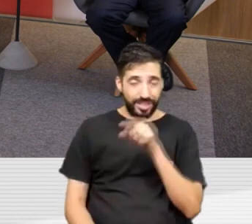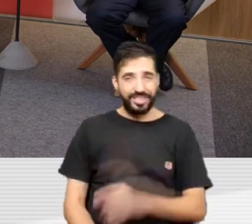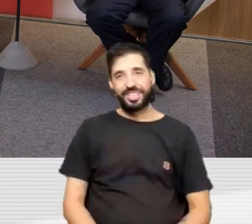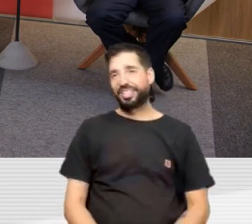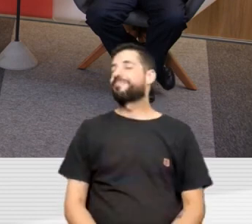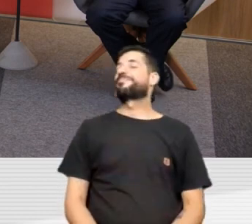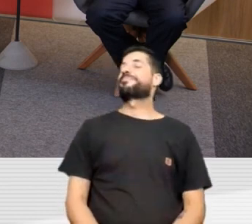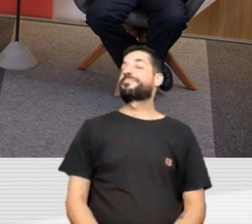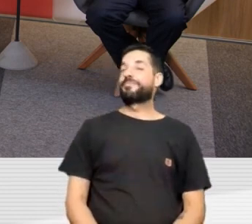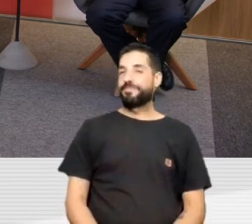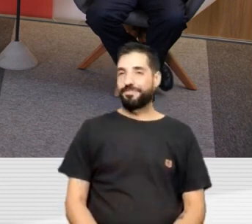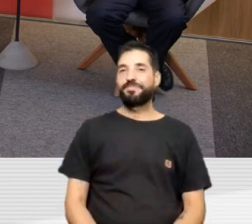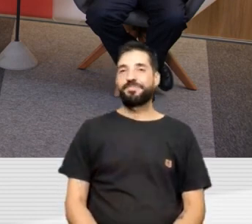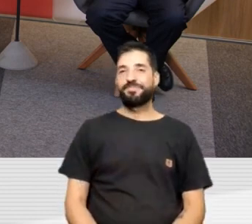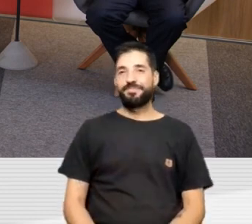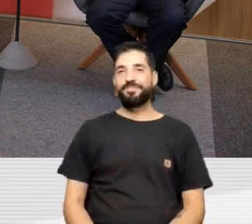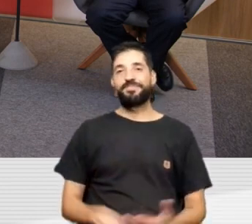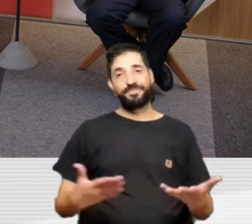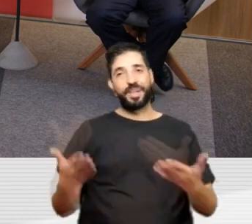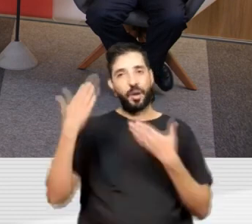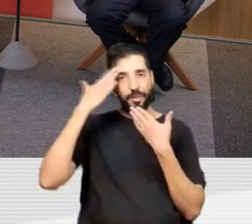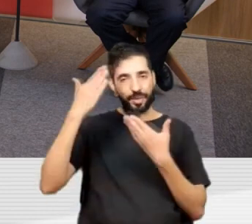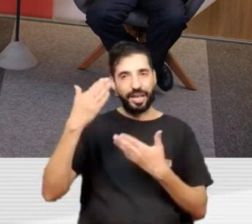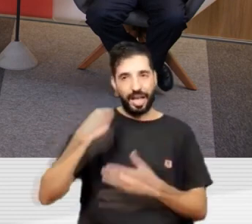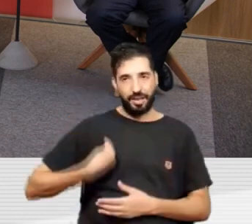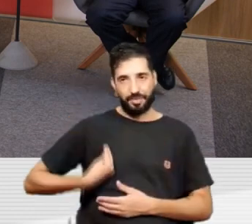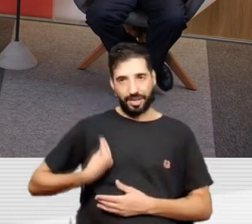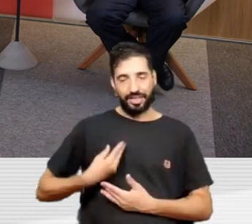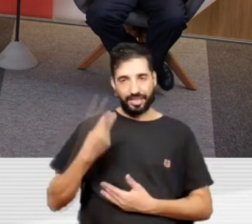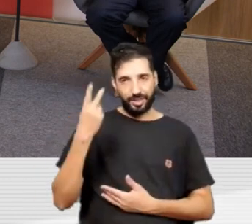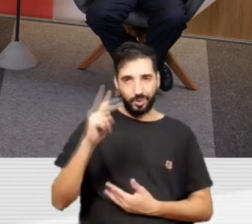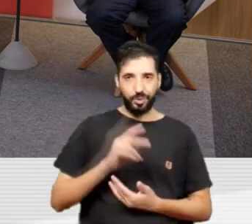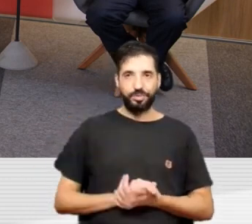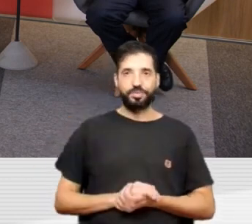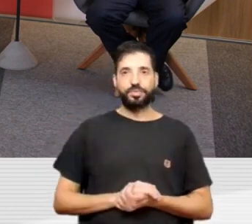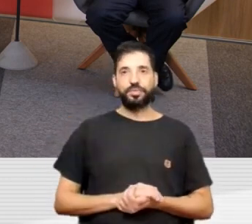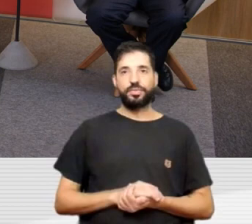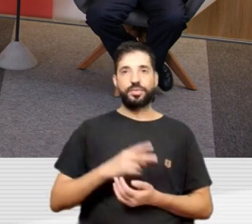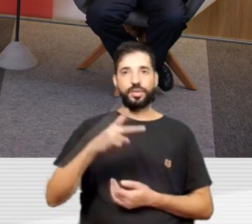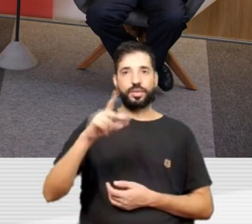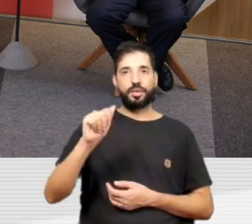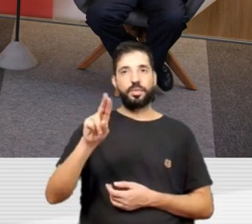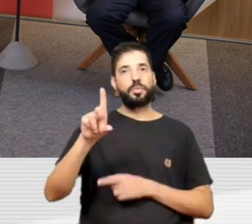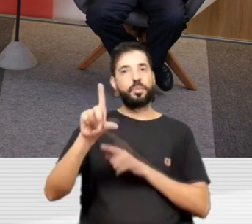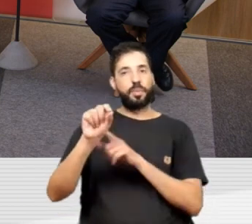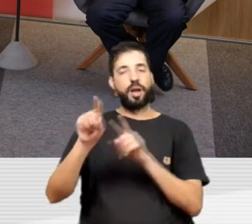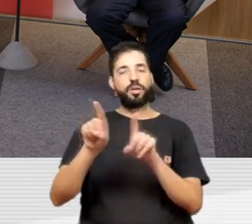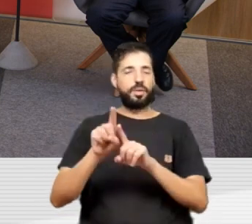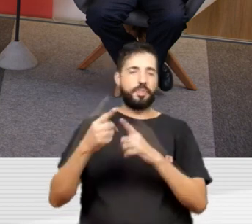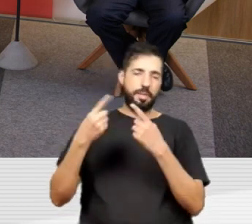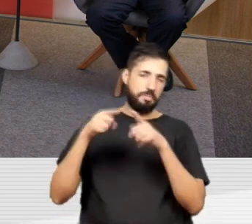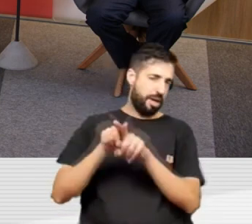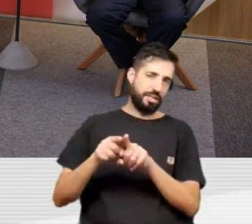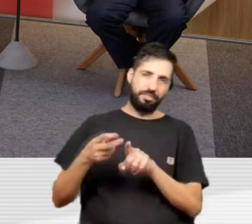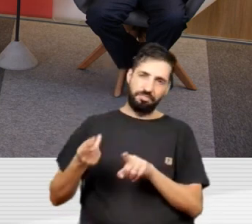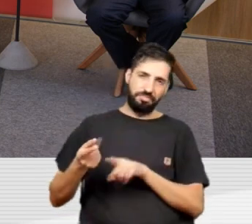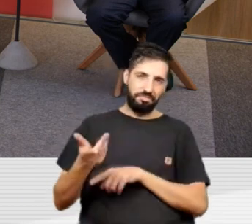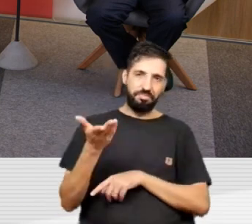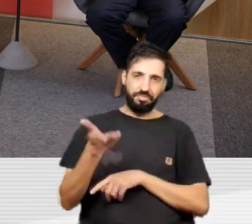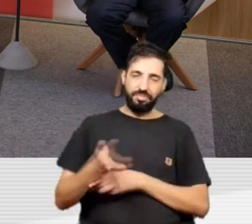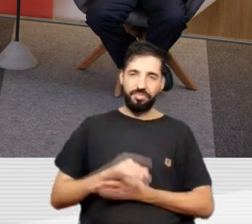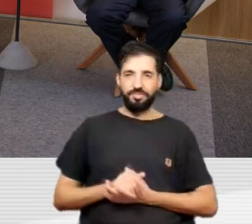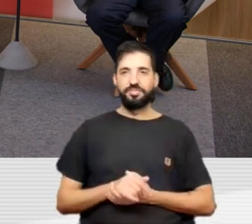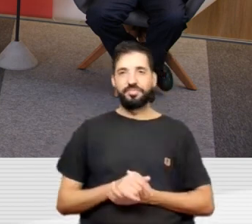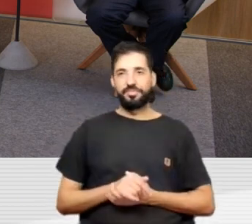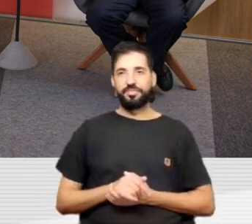Então, obrigado pela presença e o Paulo Camoto é um grande parceiro, veio muito, o PT ganhou